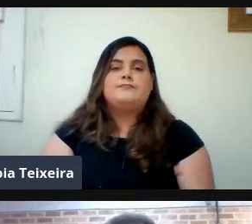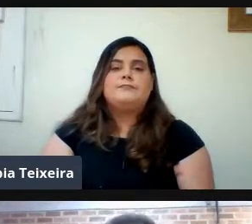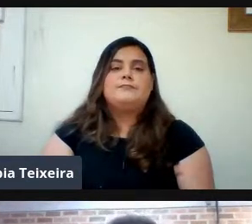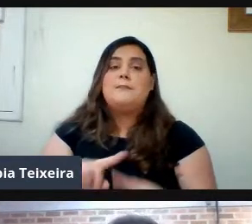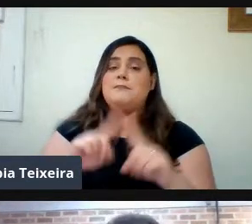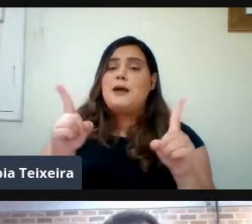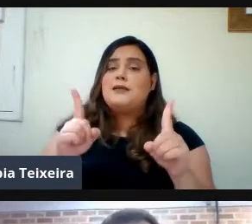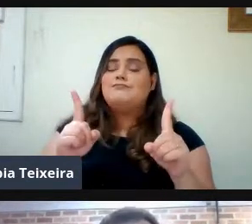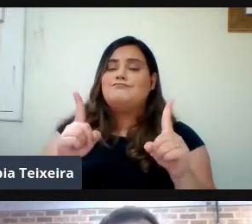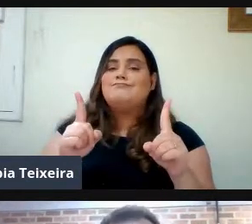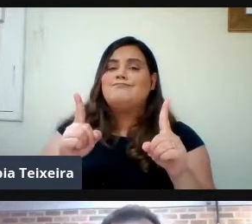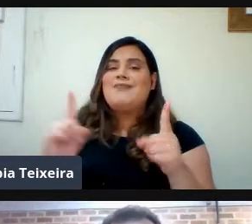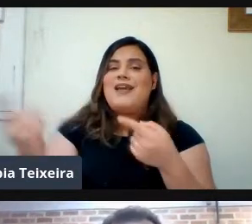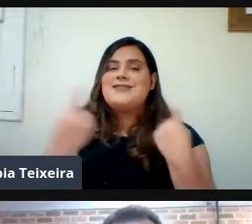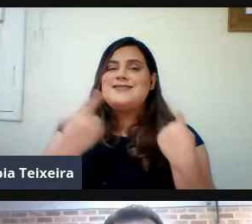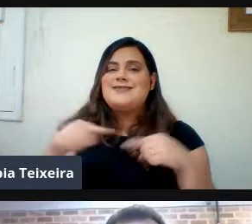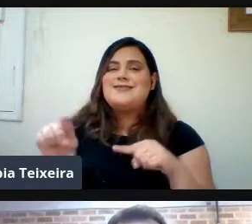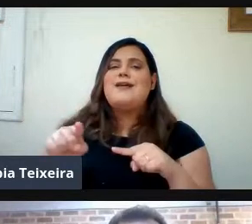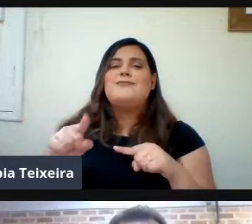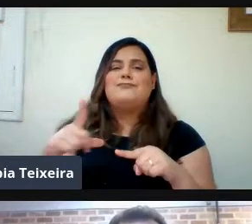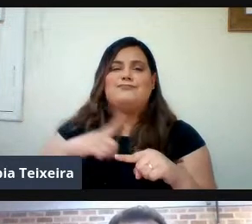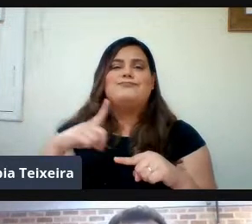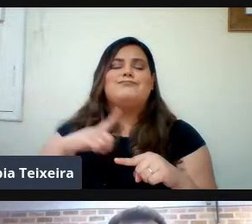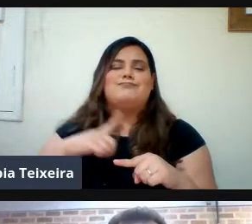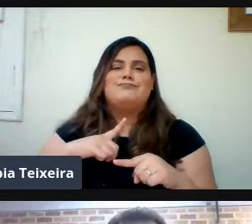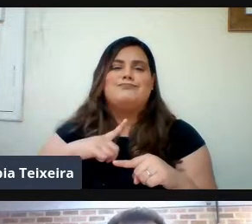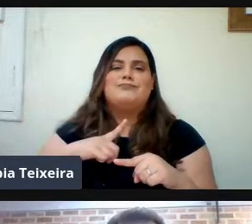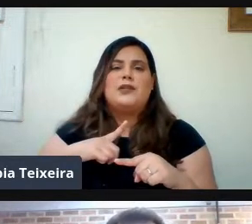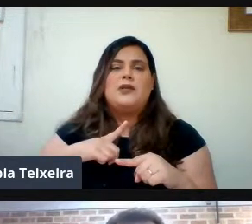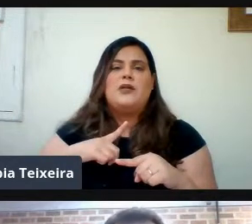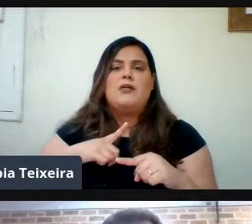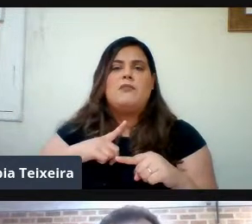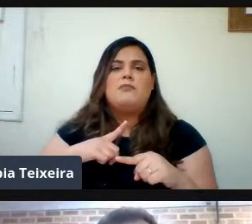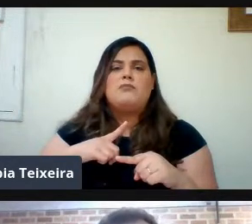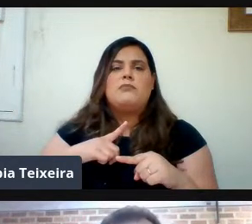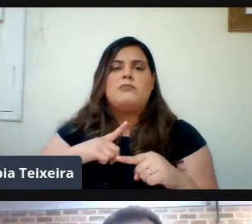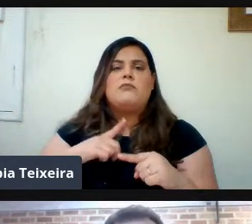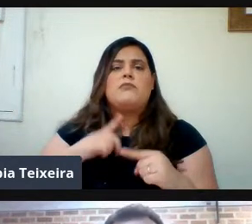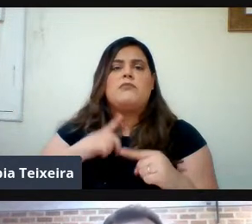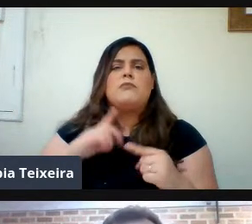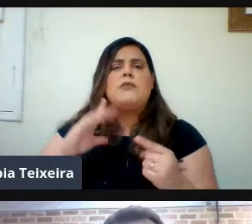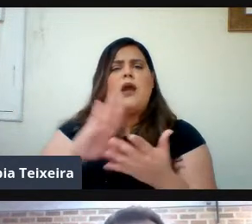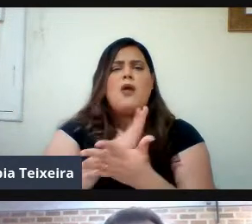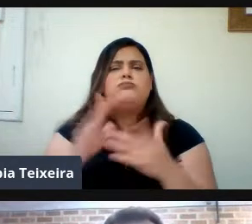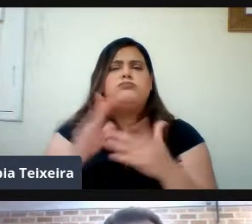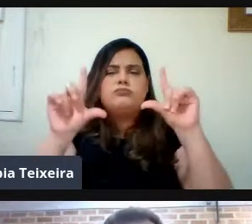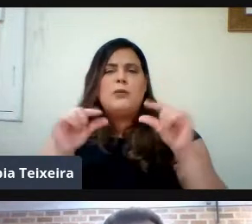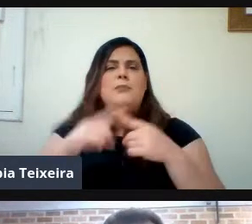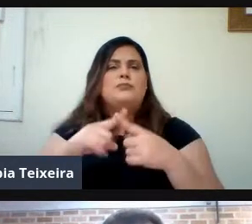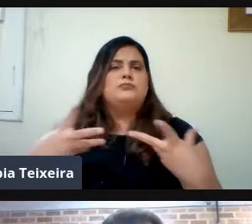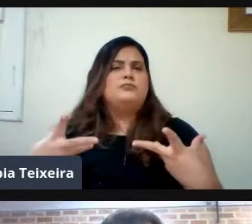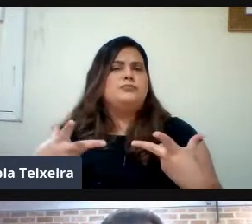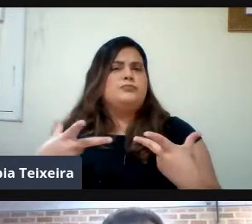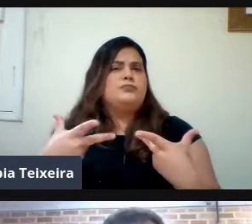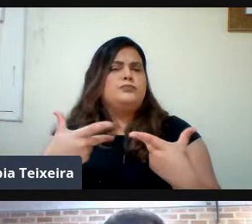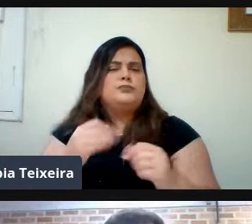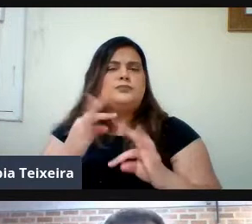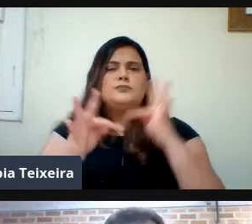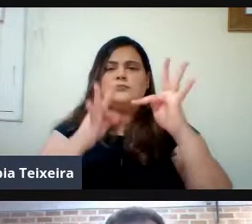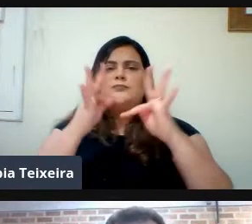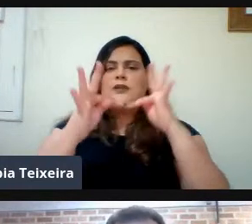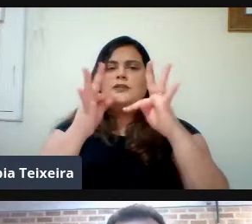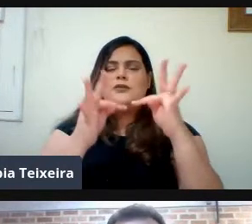Agora Um pouco Menos Porque Nós Já Estamos Dominando As Ferramentas Já Temos O Conhecimento